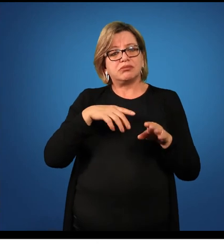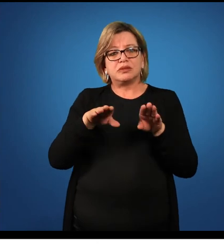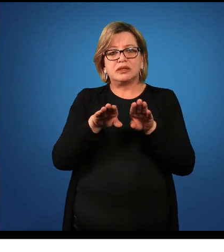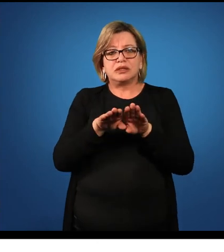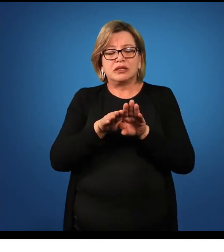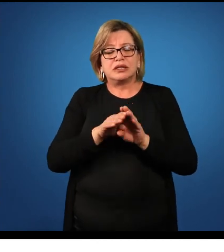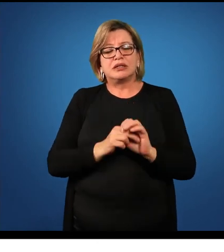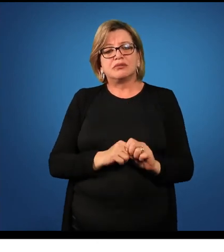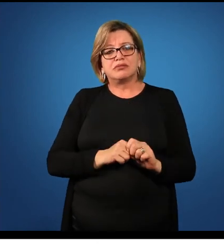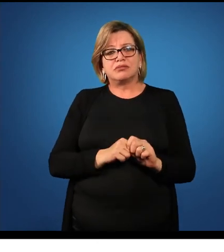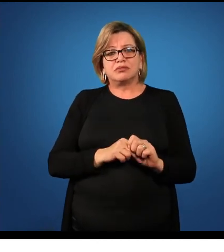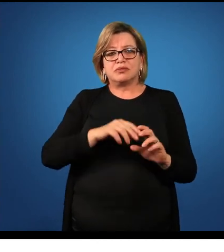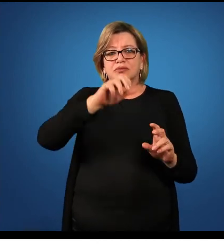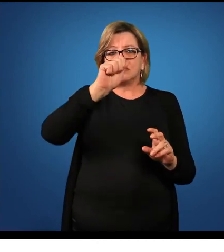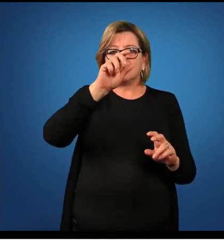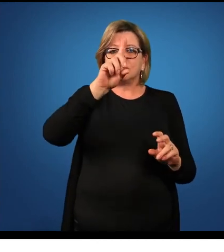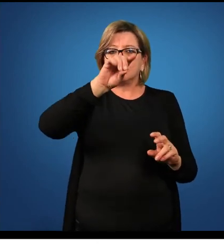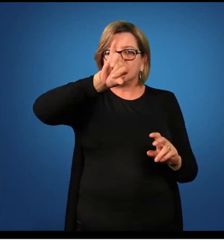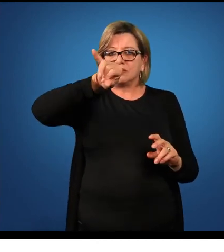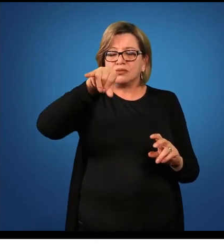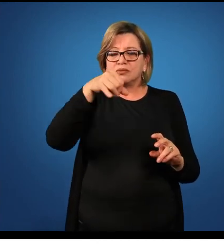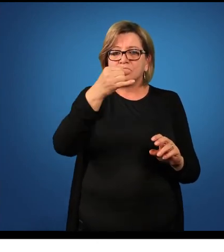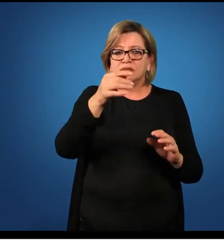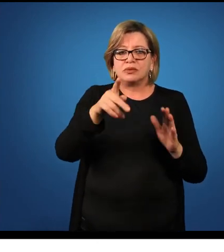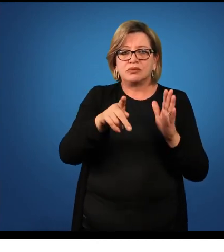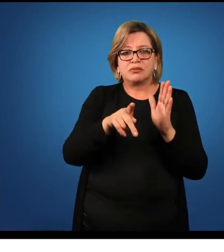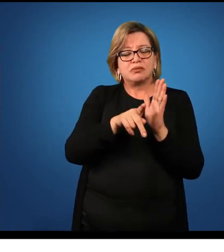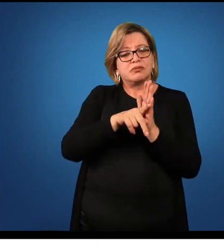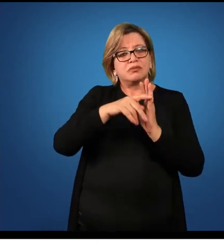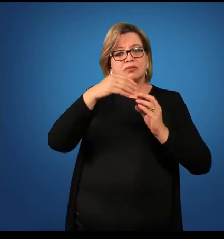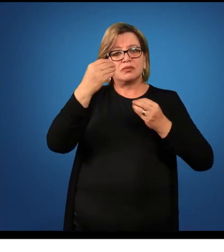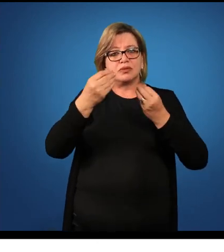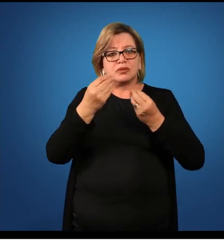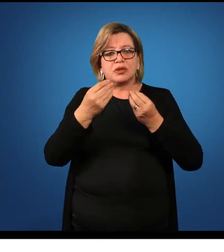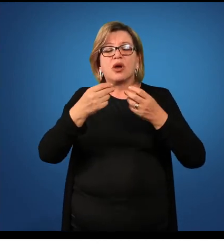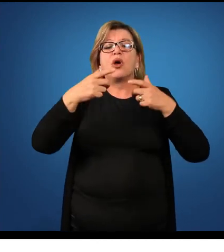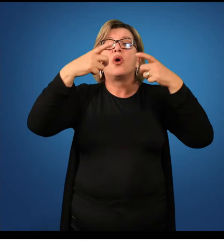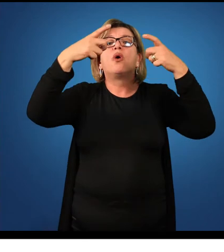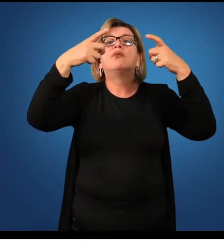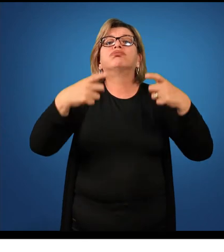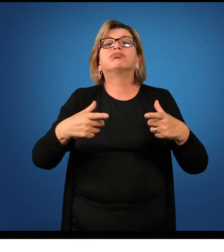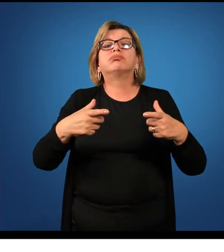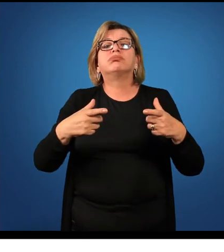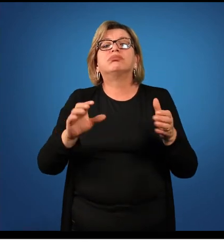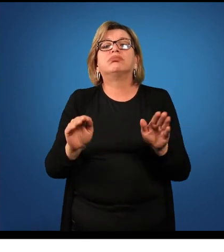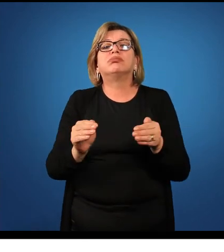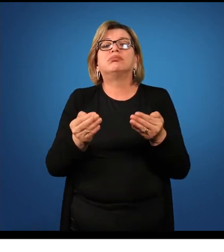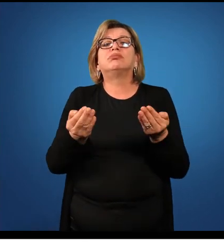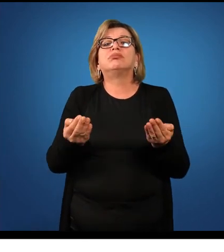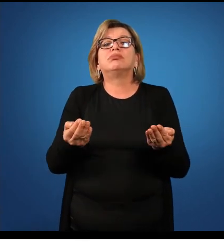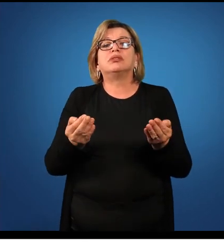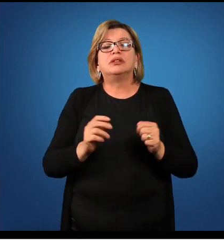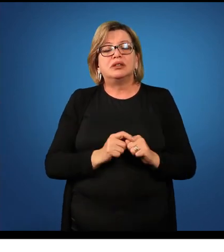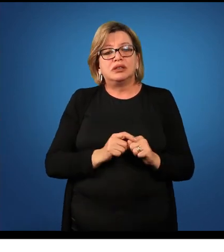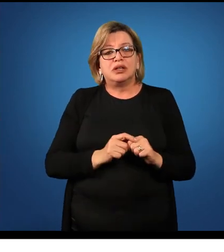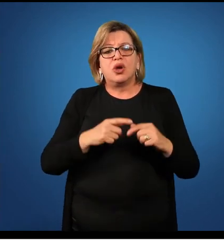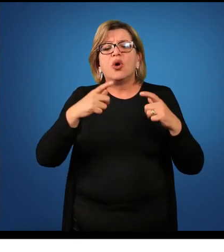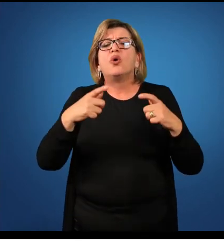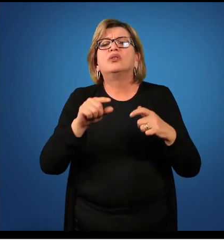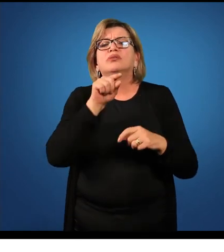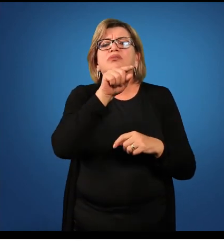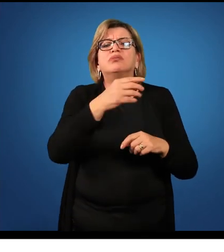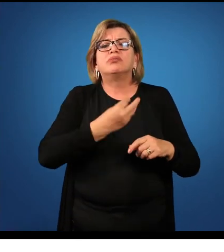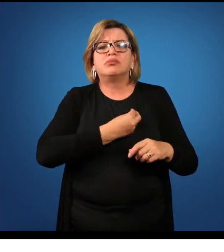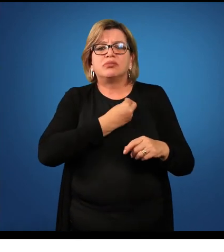veja adjunto adverbial de lugar onde eu pergunto onde você está